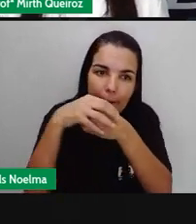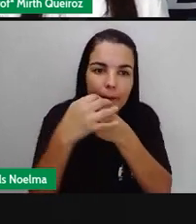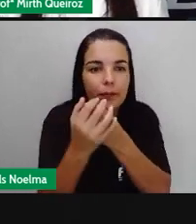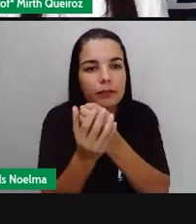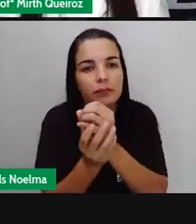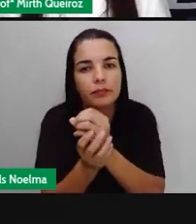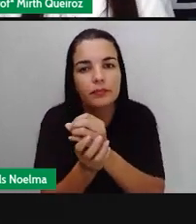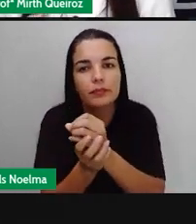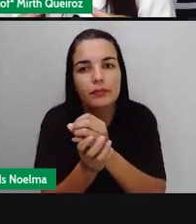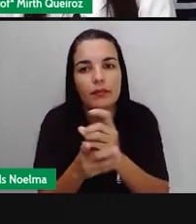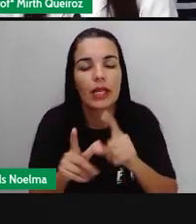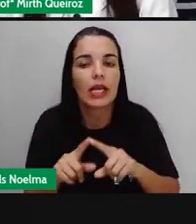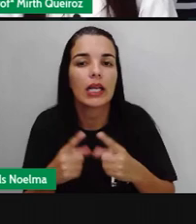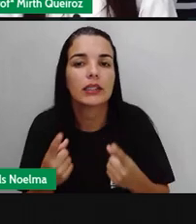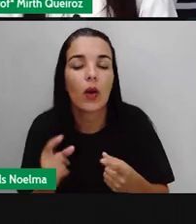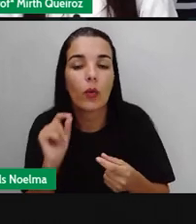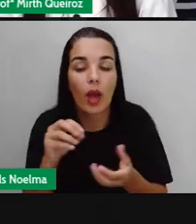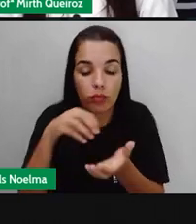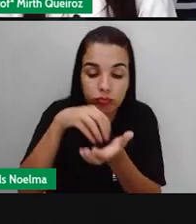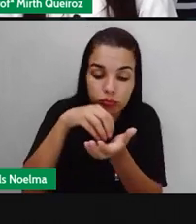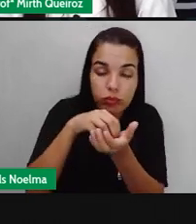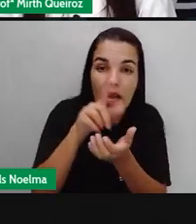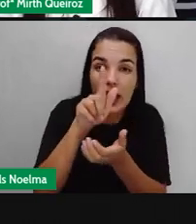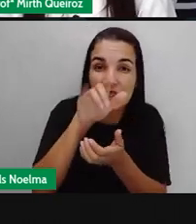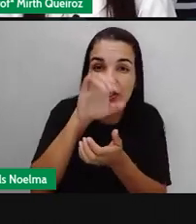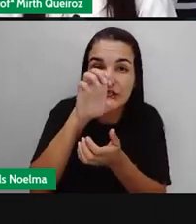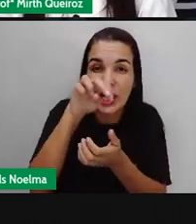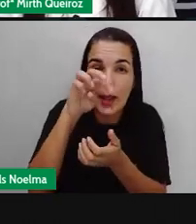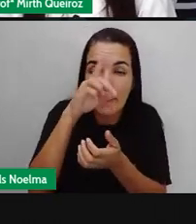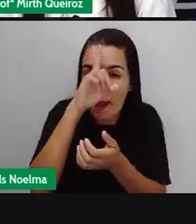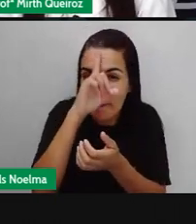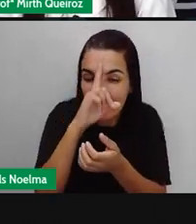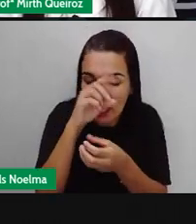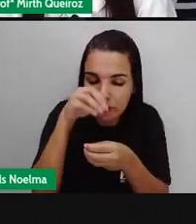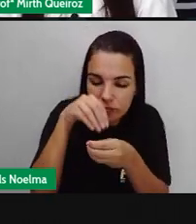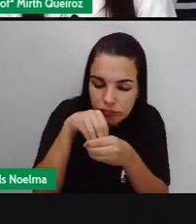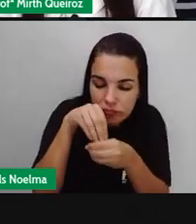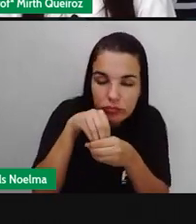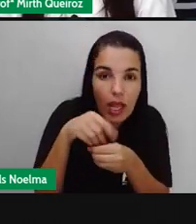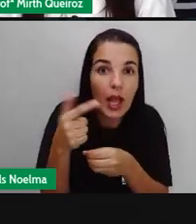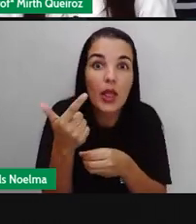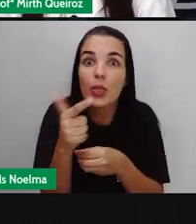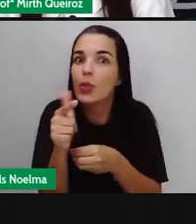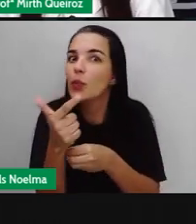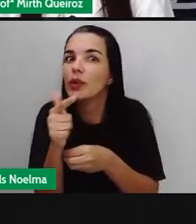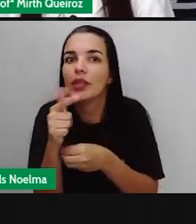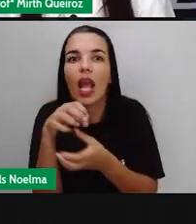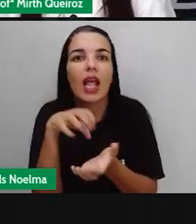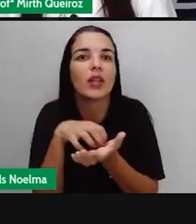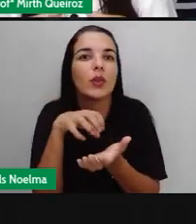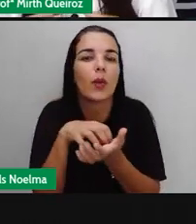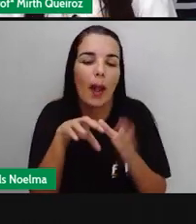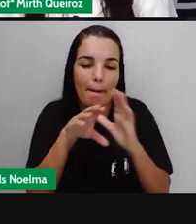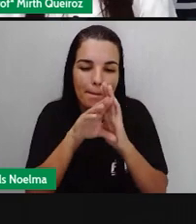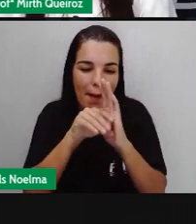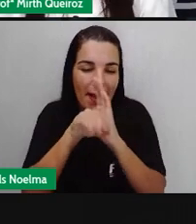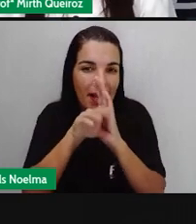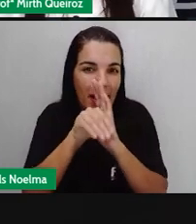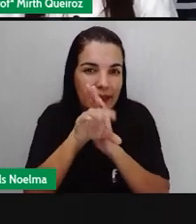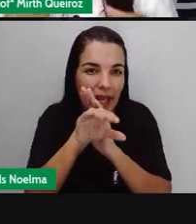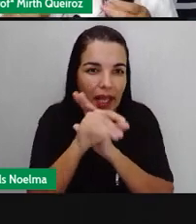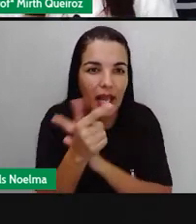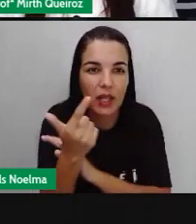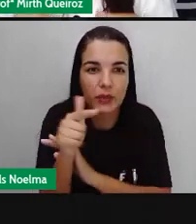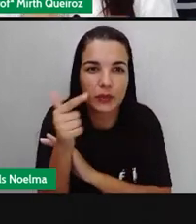certo? Então, o núcleo, que seria aquela gema, no caso das bactérias, elas não apresentam um núcleo. Então, não tem esse